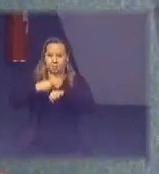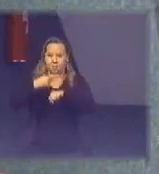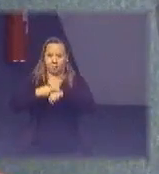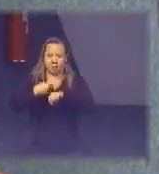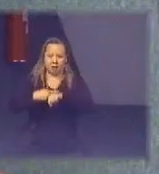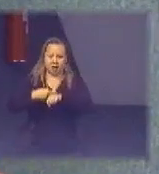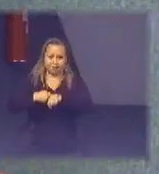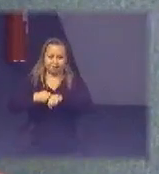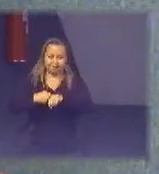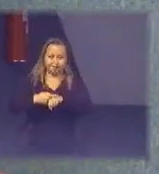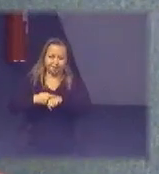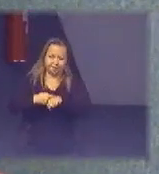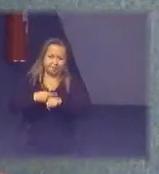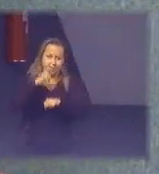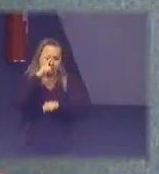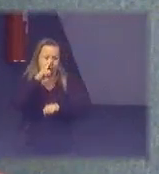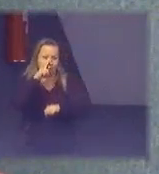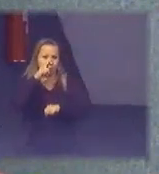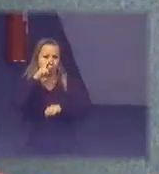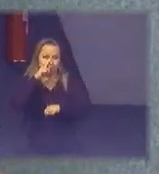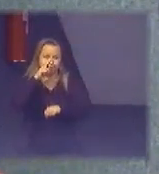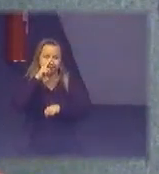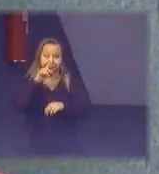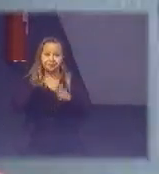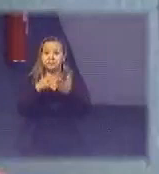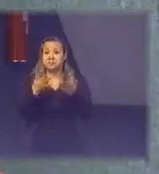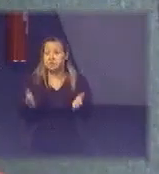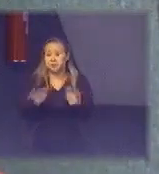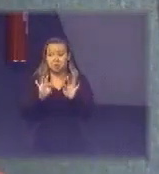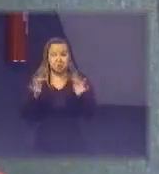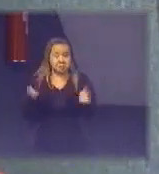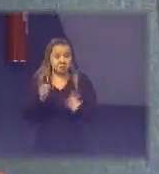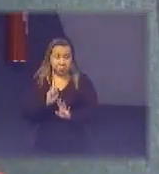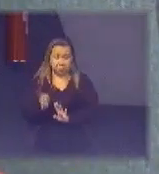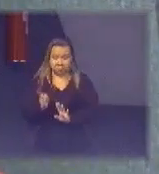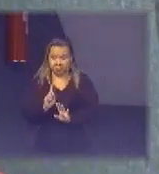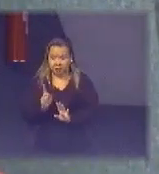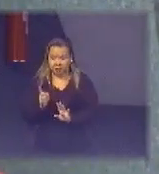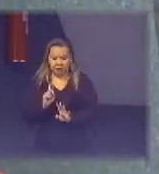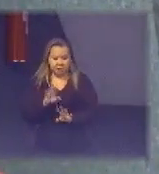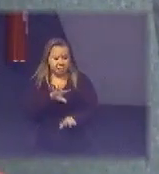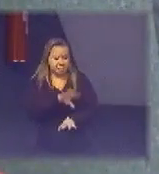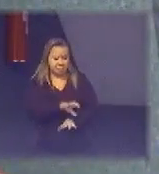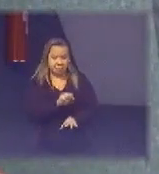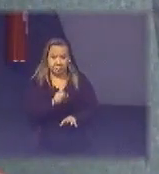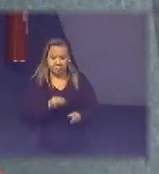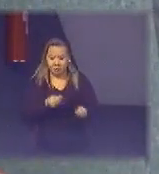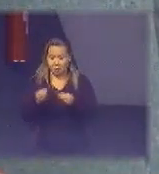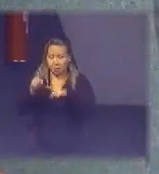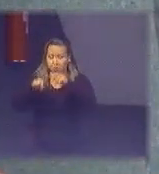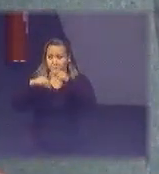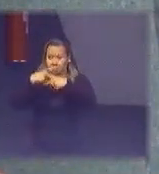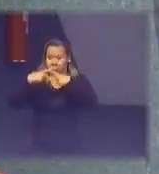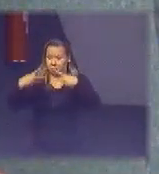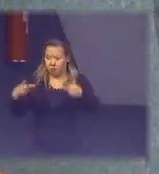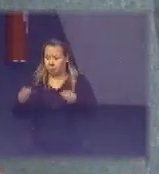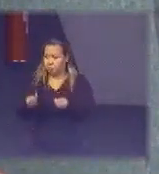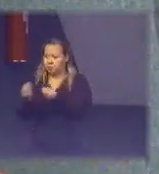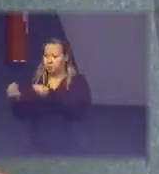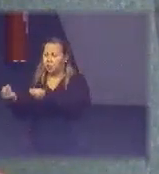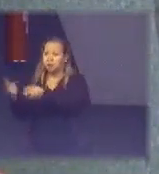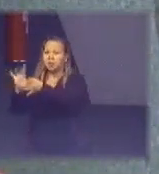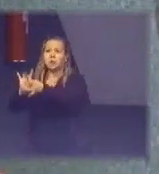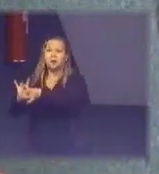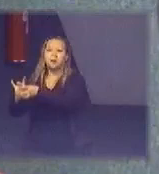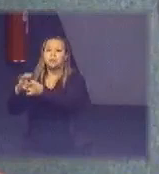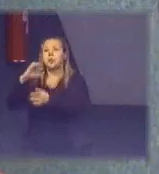antigos existem mesmo então não é simplesmente a gente colocar um produto desse na mão de uma cooperativa